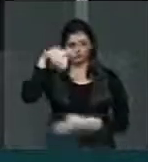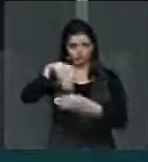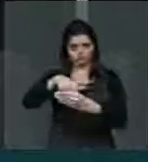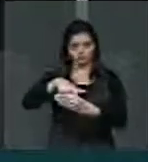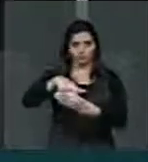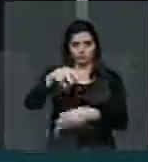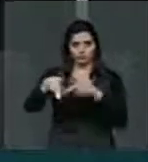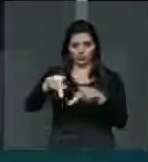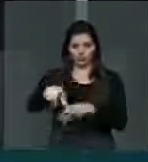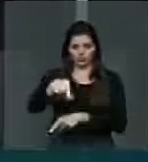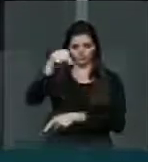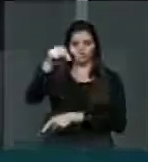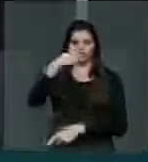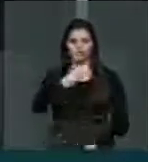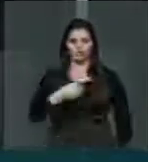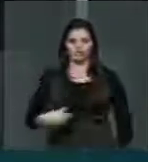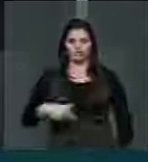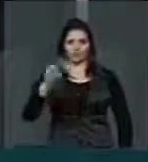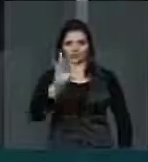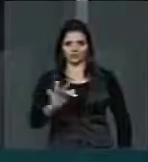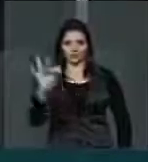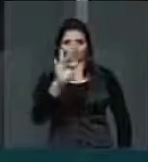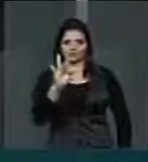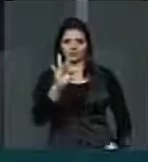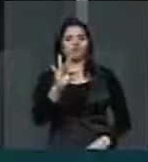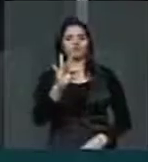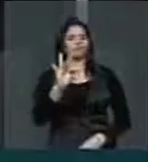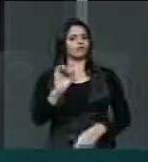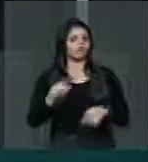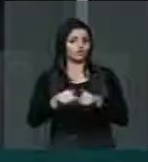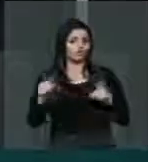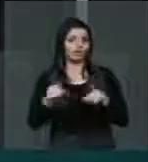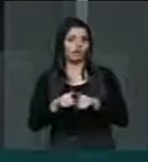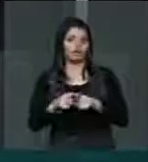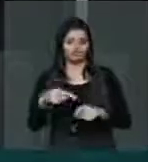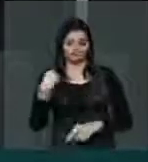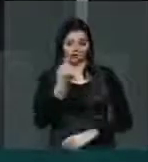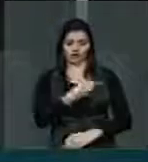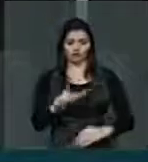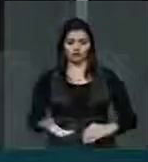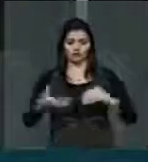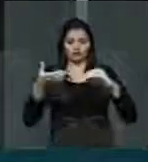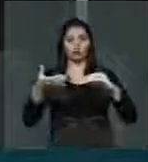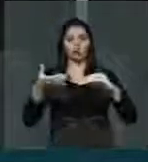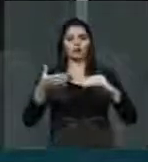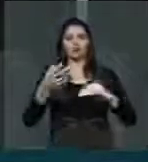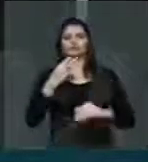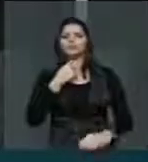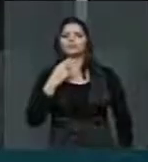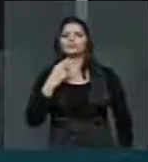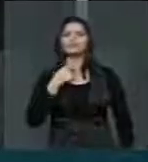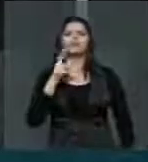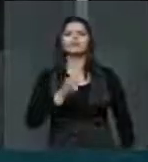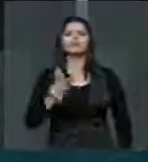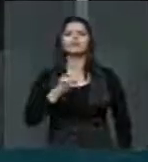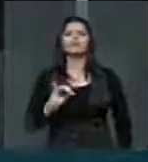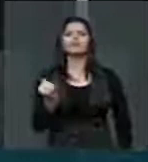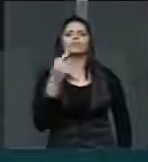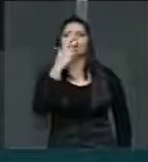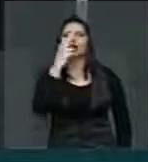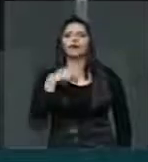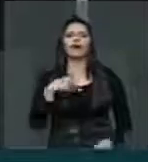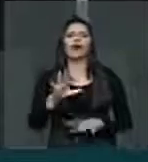para o poder executivo e para o poder legislativo não podem usar como se fosse uma